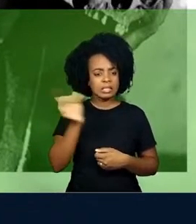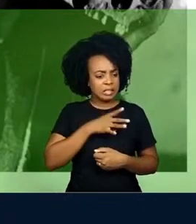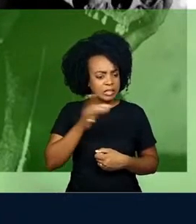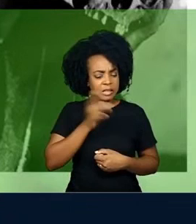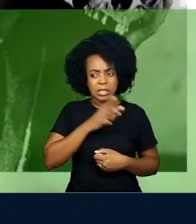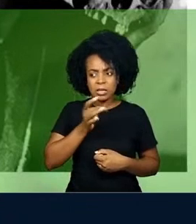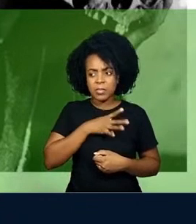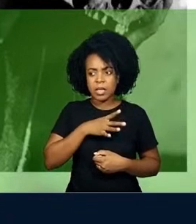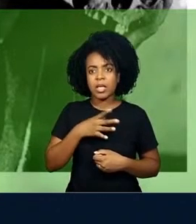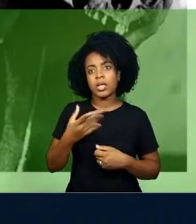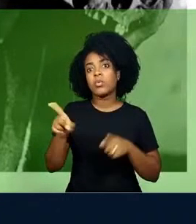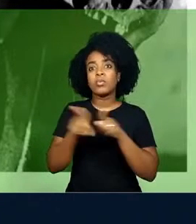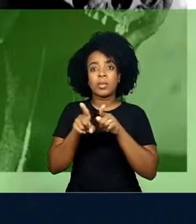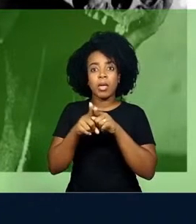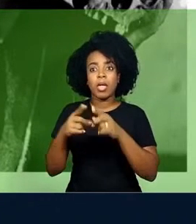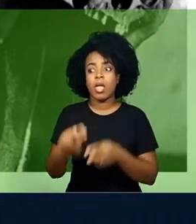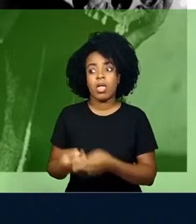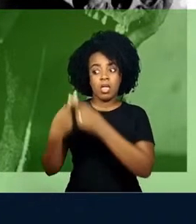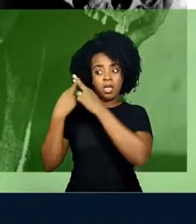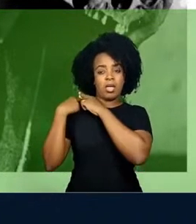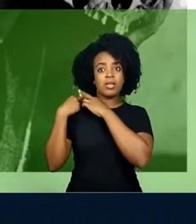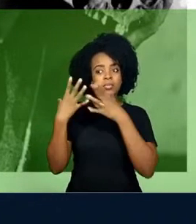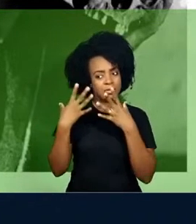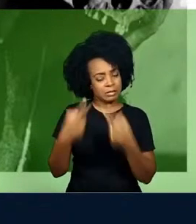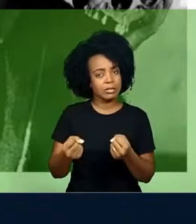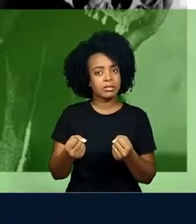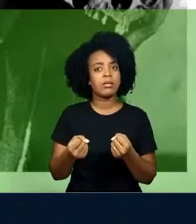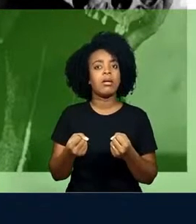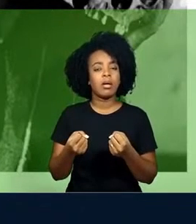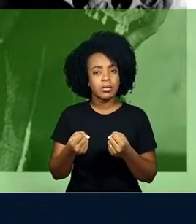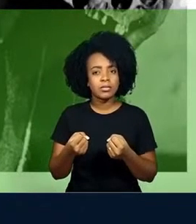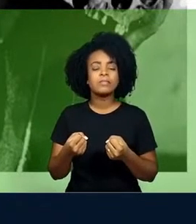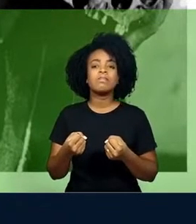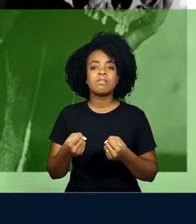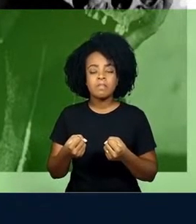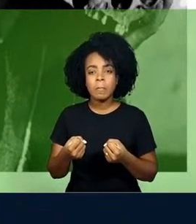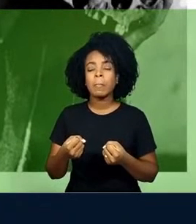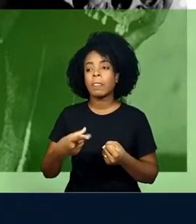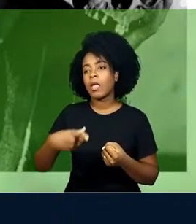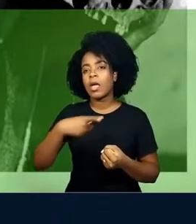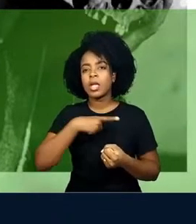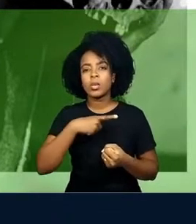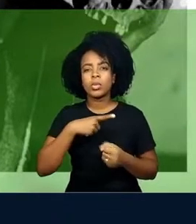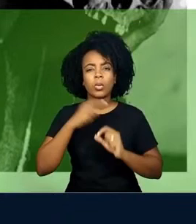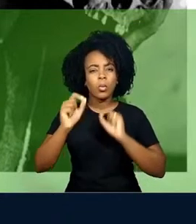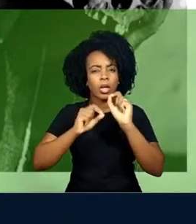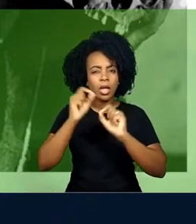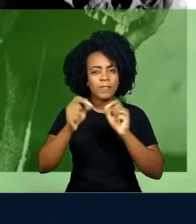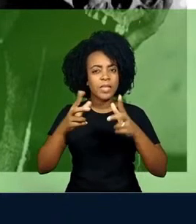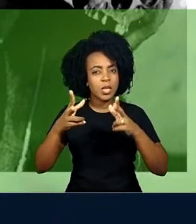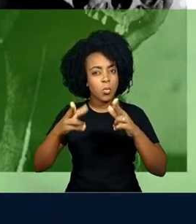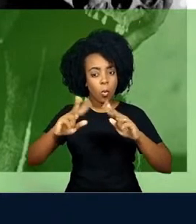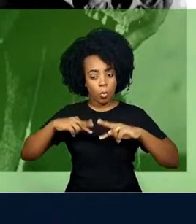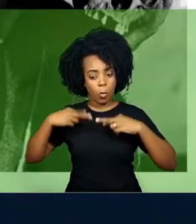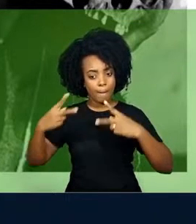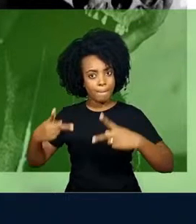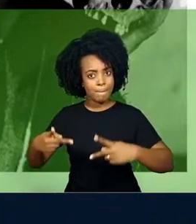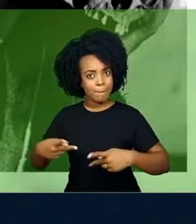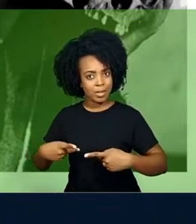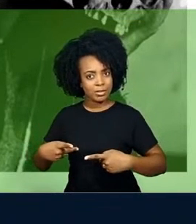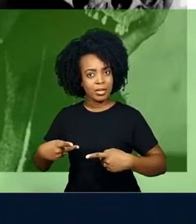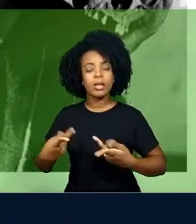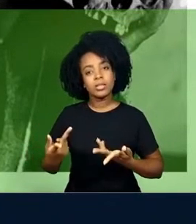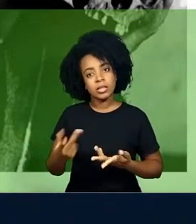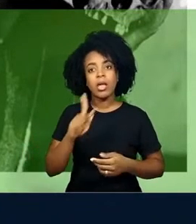diante de assumir para si a sua responsabilidade. Então, como uma espécie de humanidade de Hamlet,